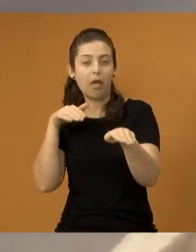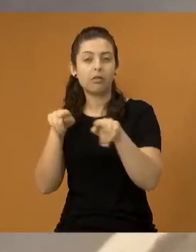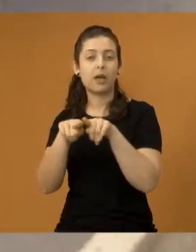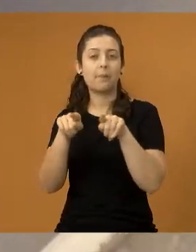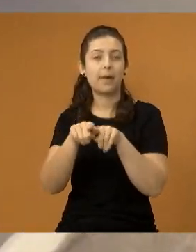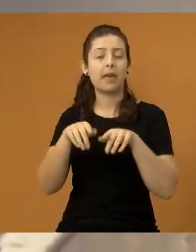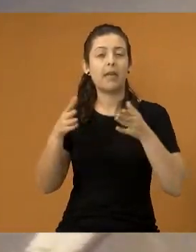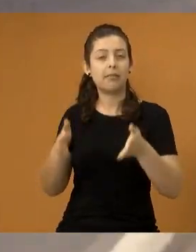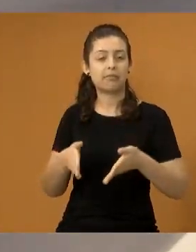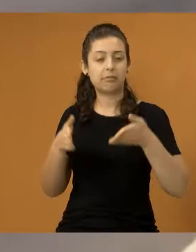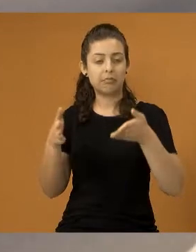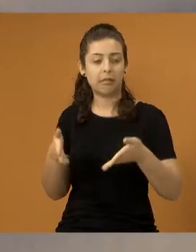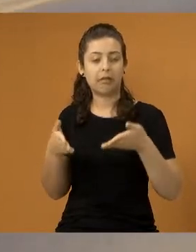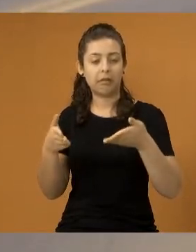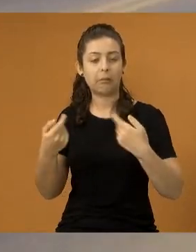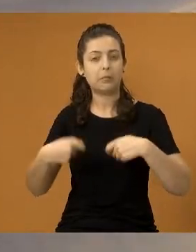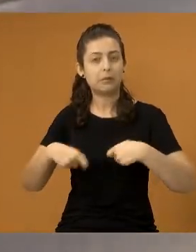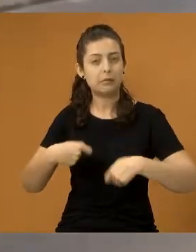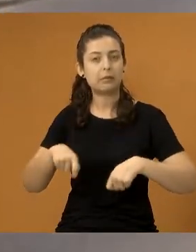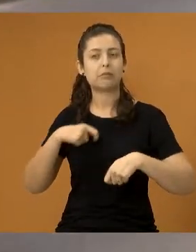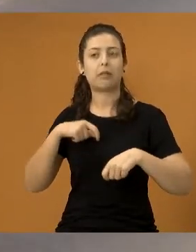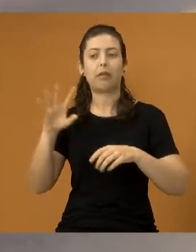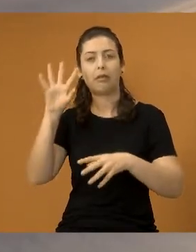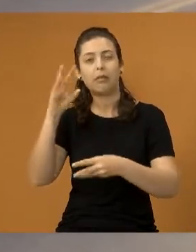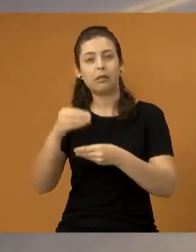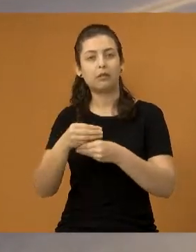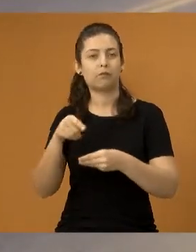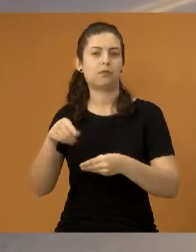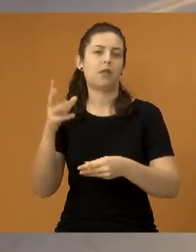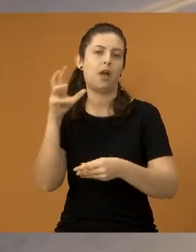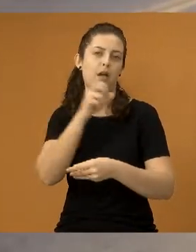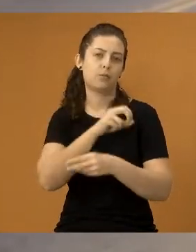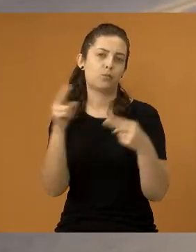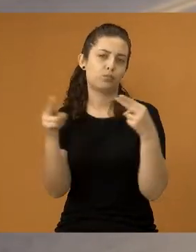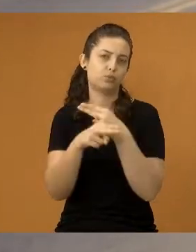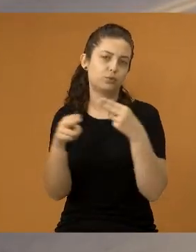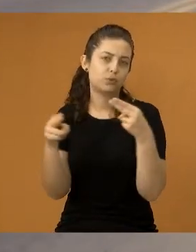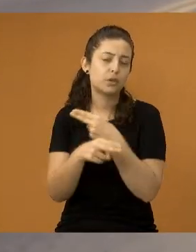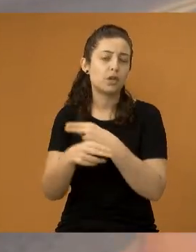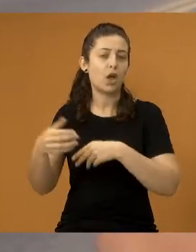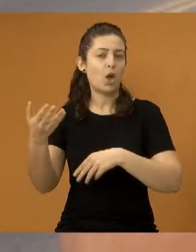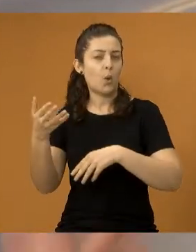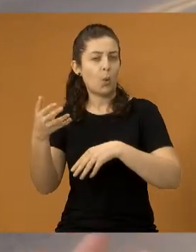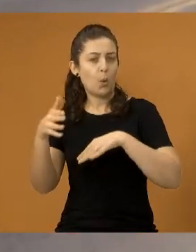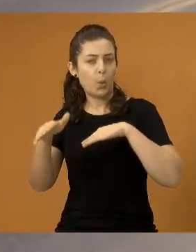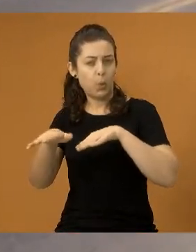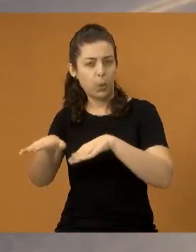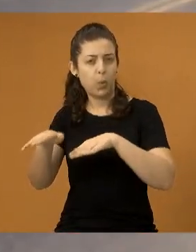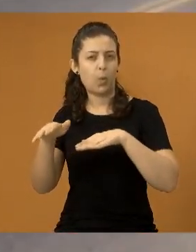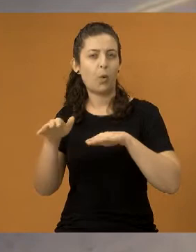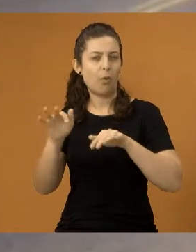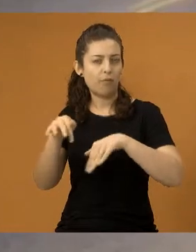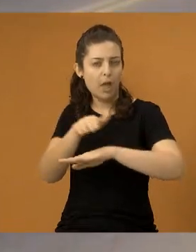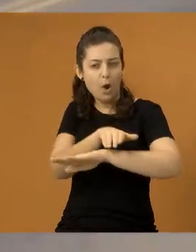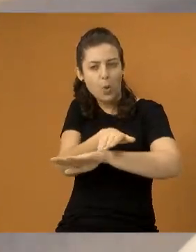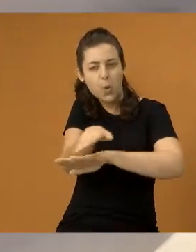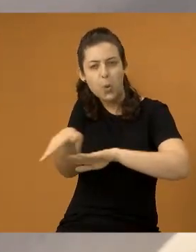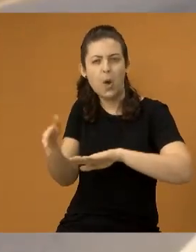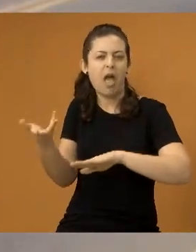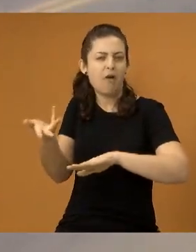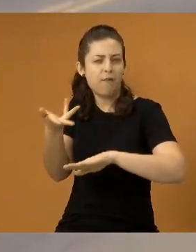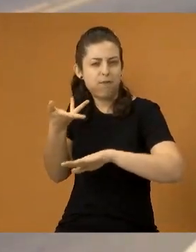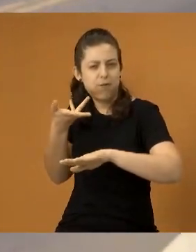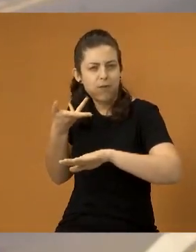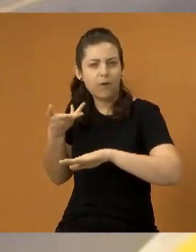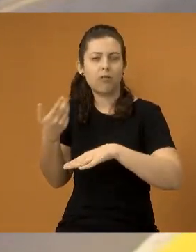de bitrens. Então, assim, a gente precisa que seja resolvido isso com urgência. Os veículos aqui, no final da curva, vêm com muita velocidade.